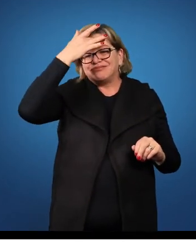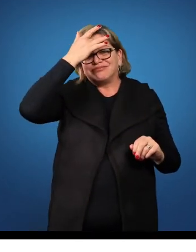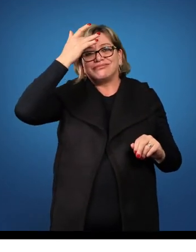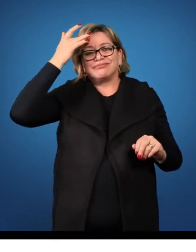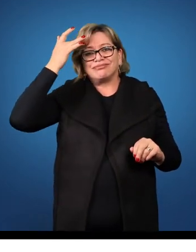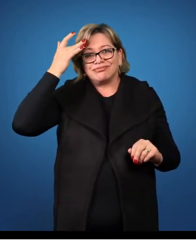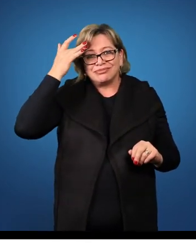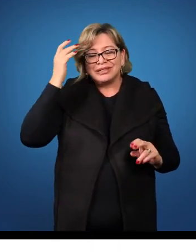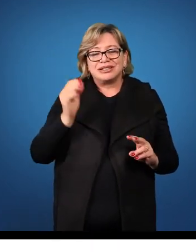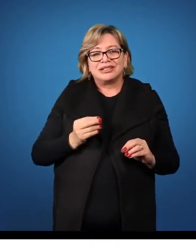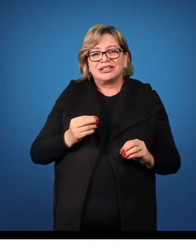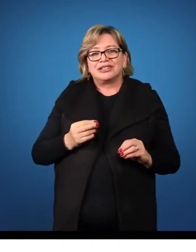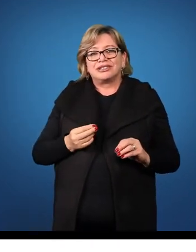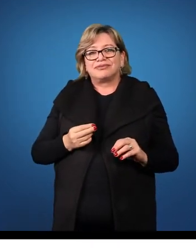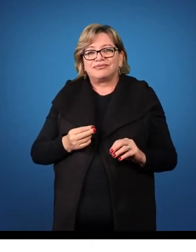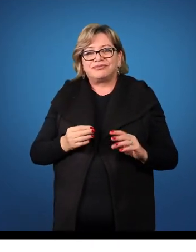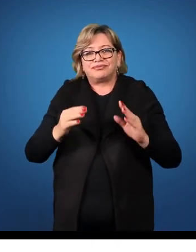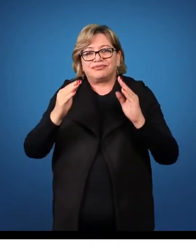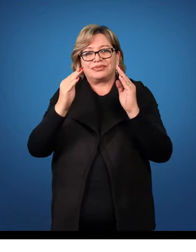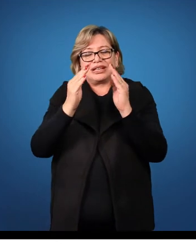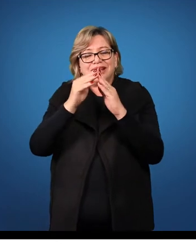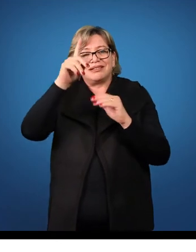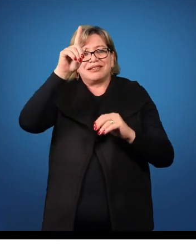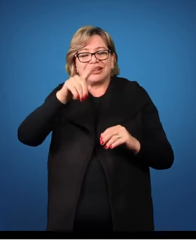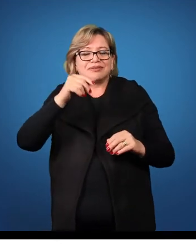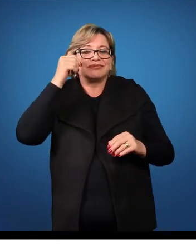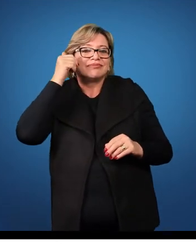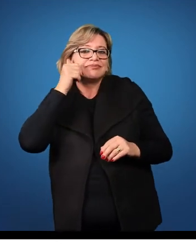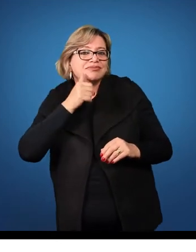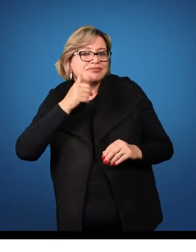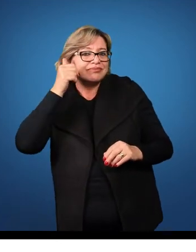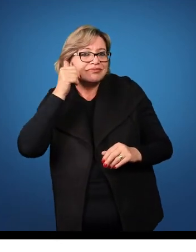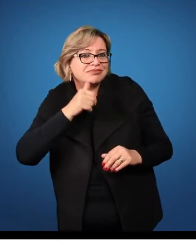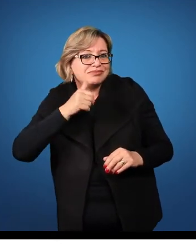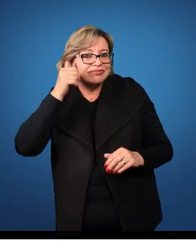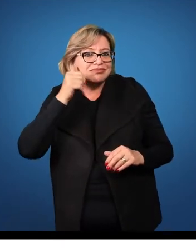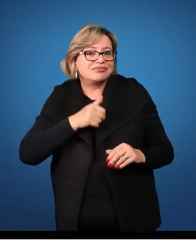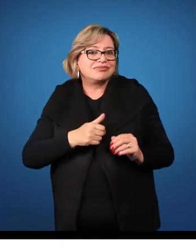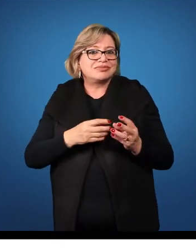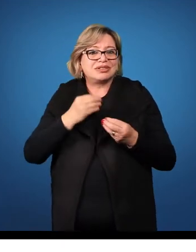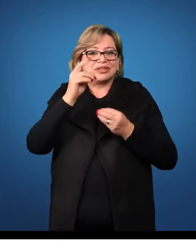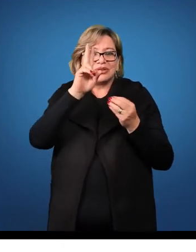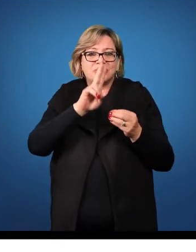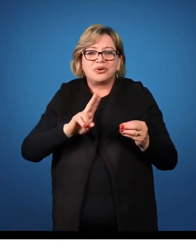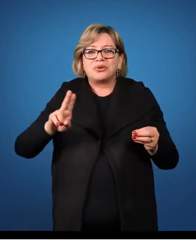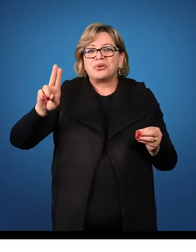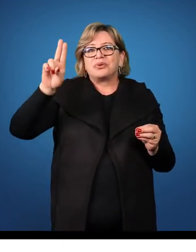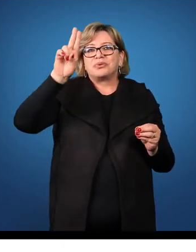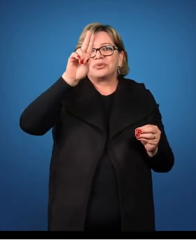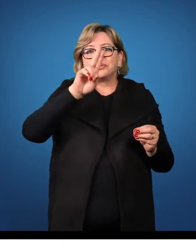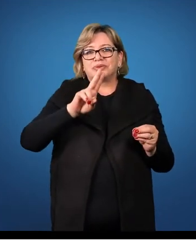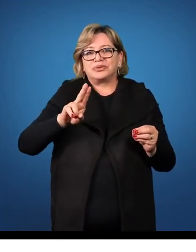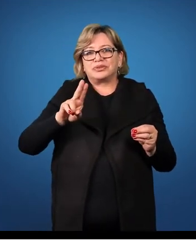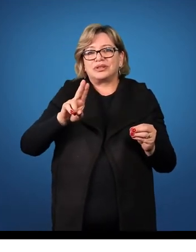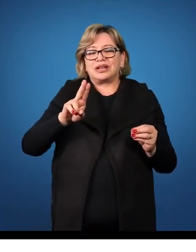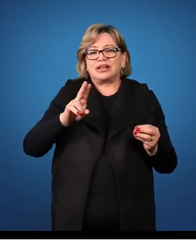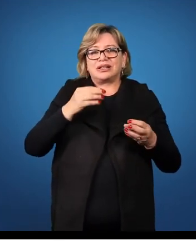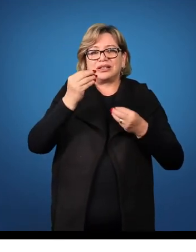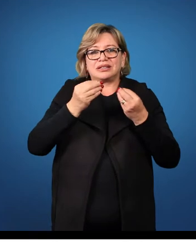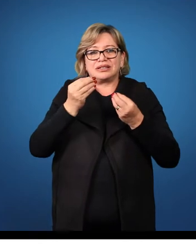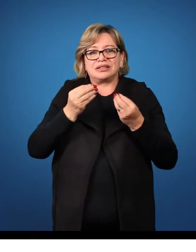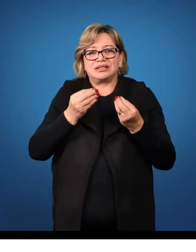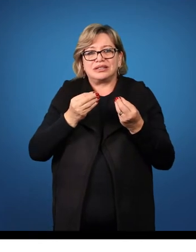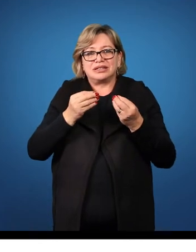pessoa. Casa é feminino. Então, eu usarei a forma amatus,